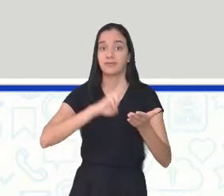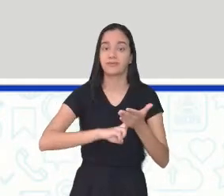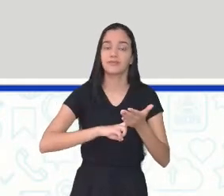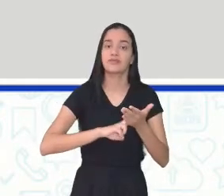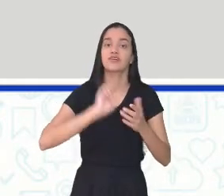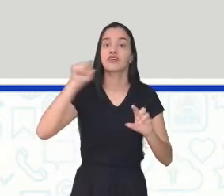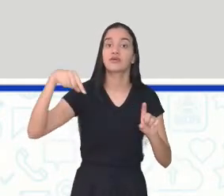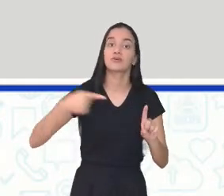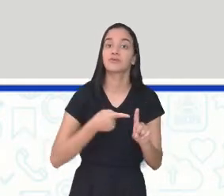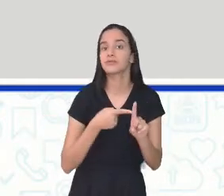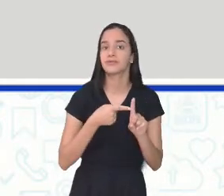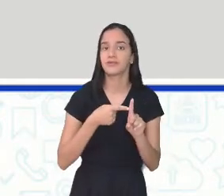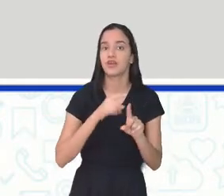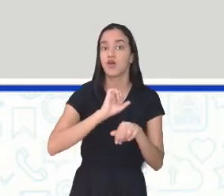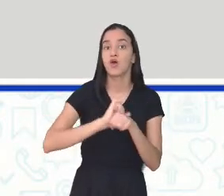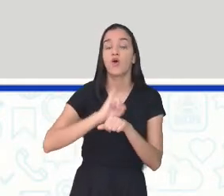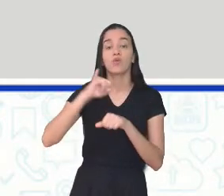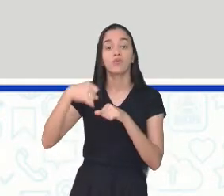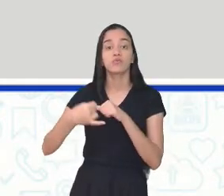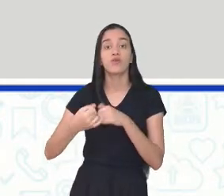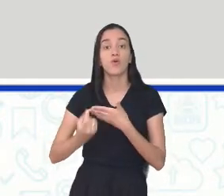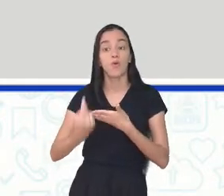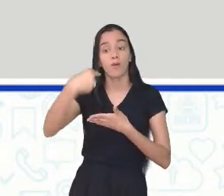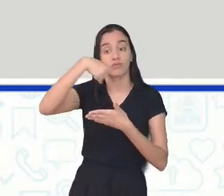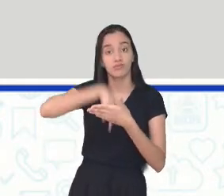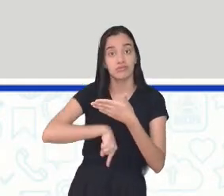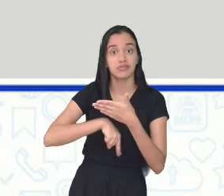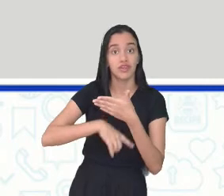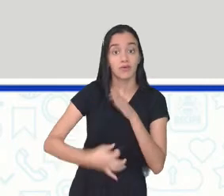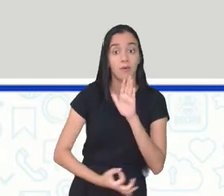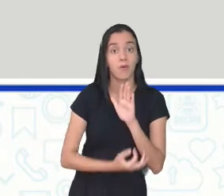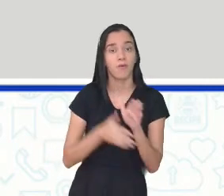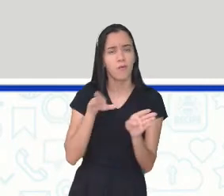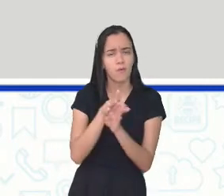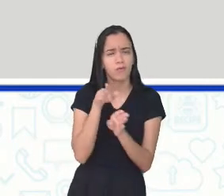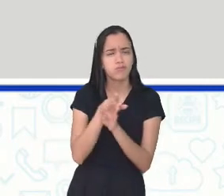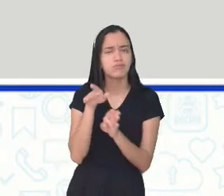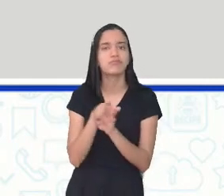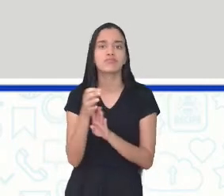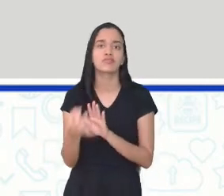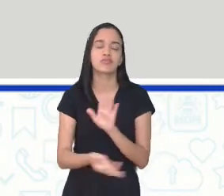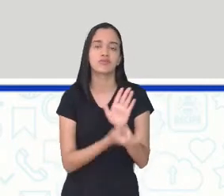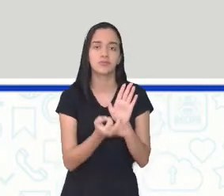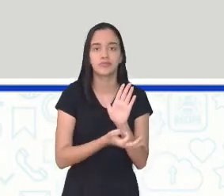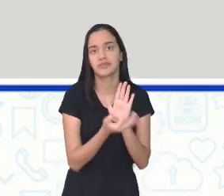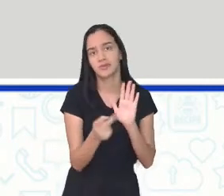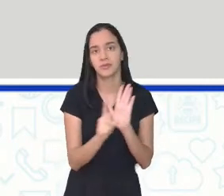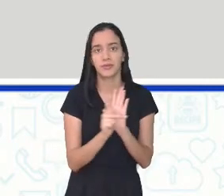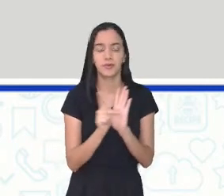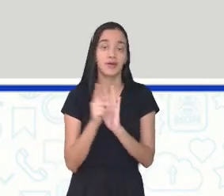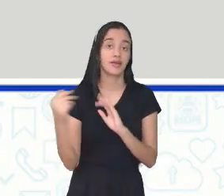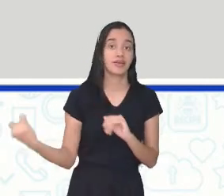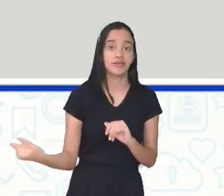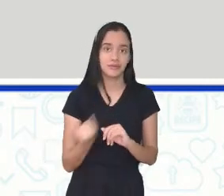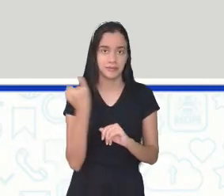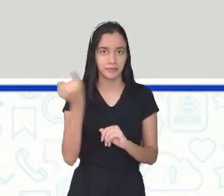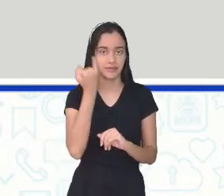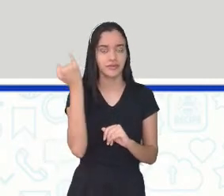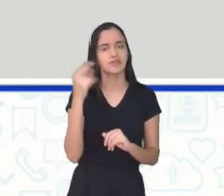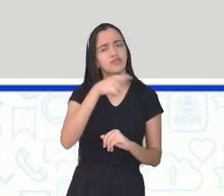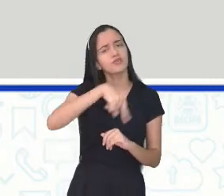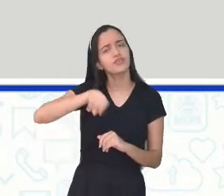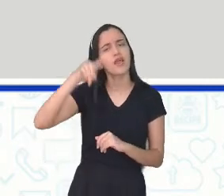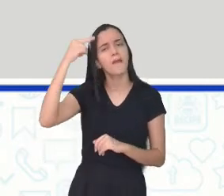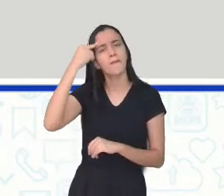objetivam convencer sobre sua opinião. Então, é importante, não é, você